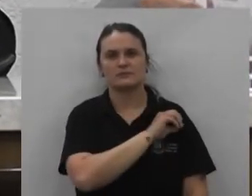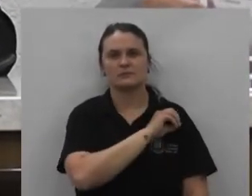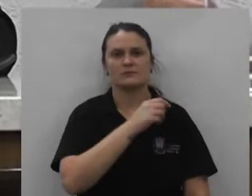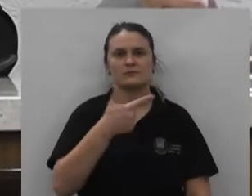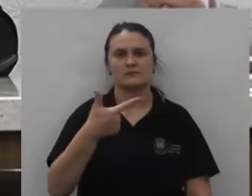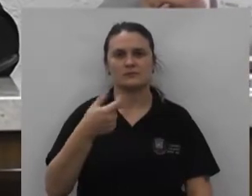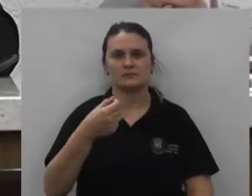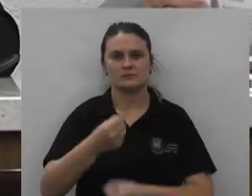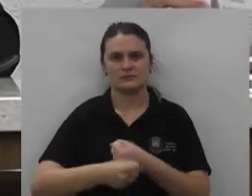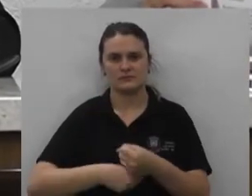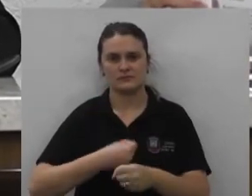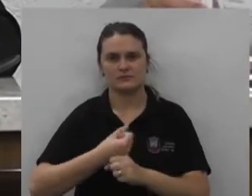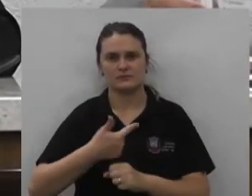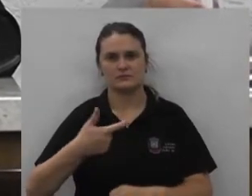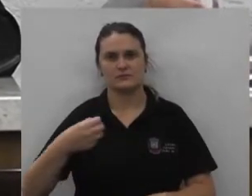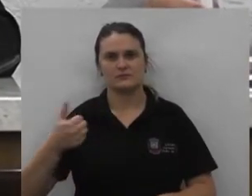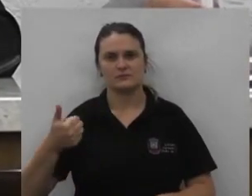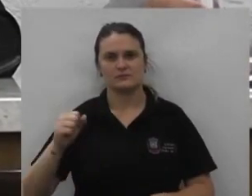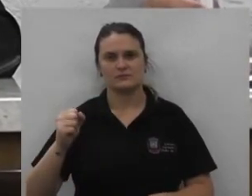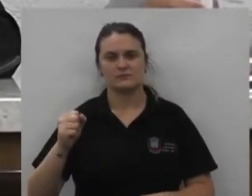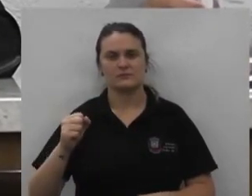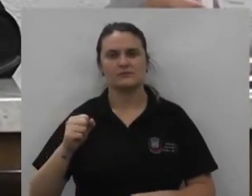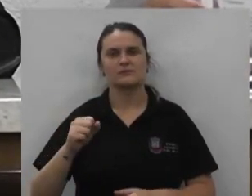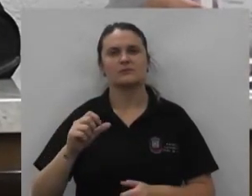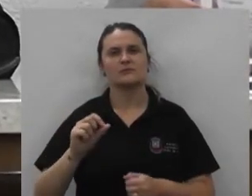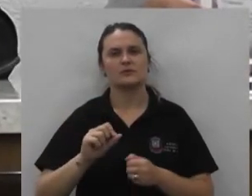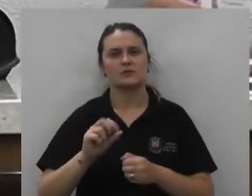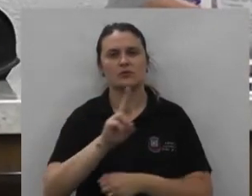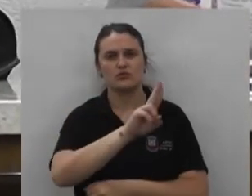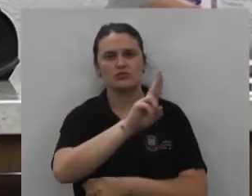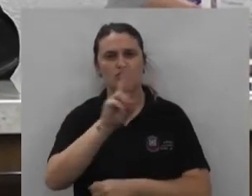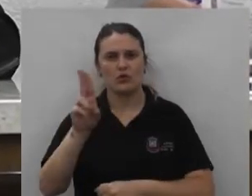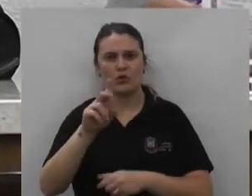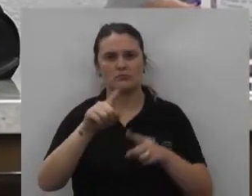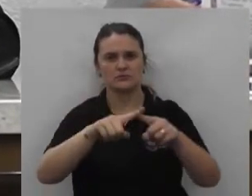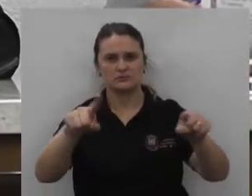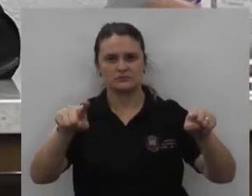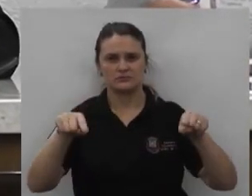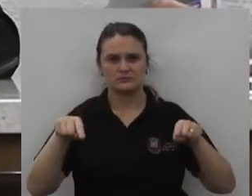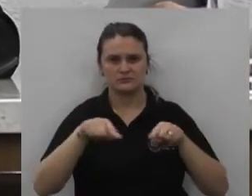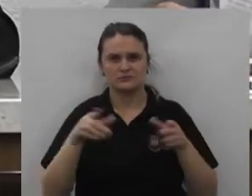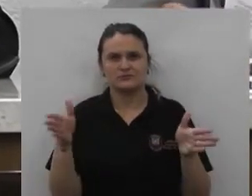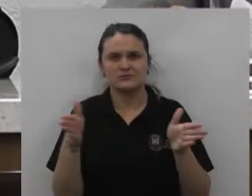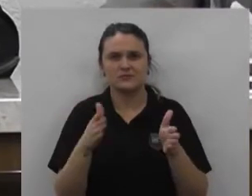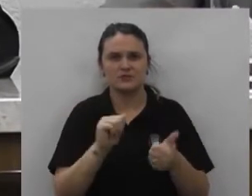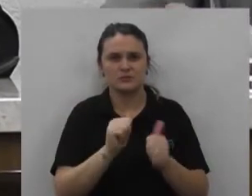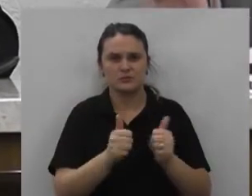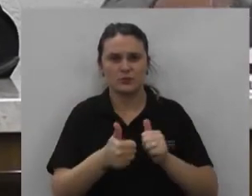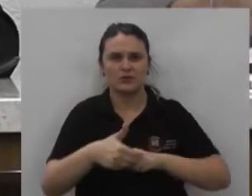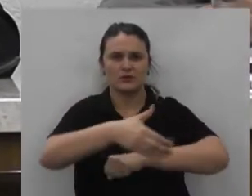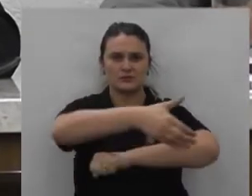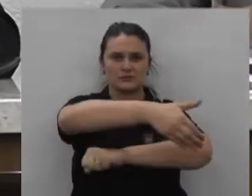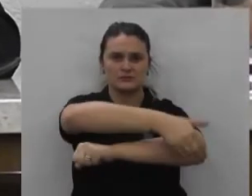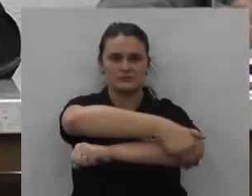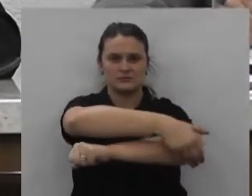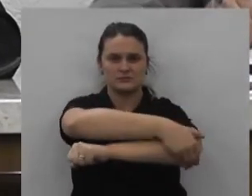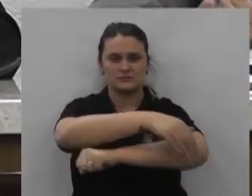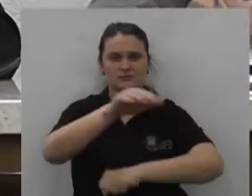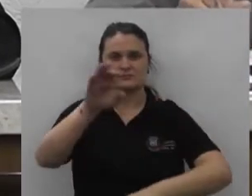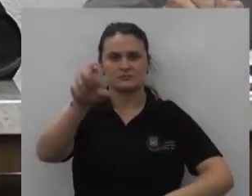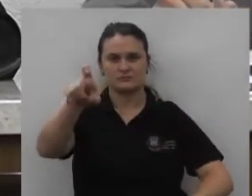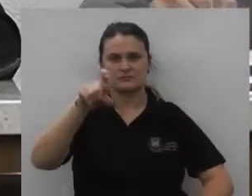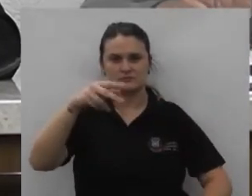número 20 de 2018 denomina a mini arena localizada na praça expedicionários